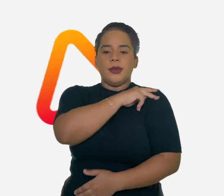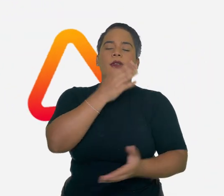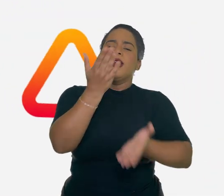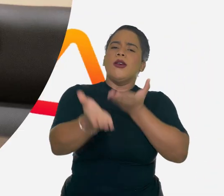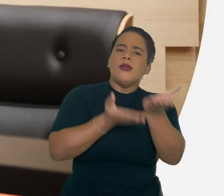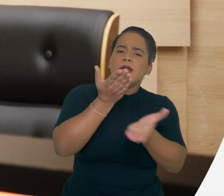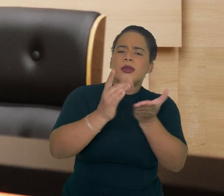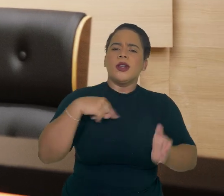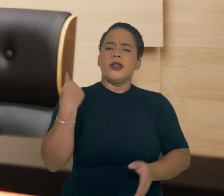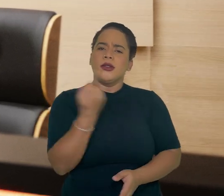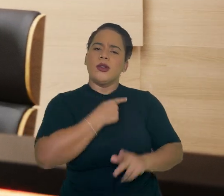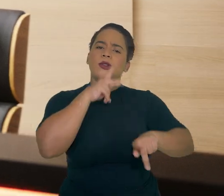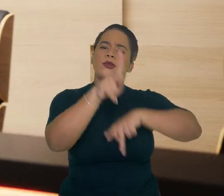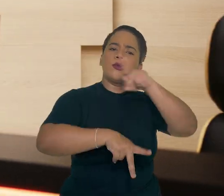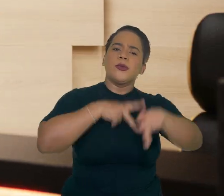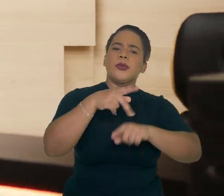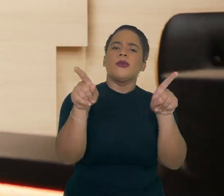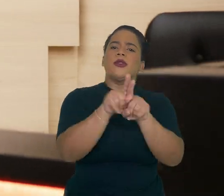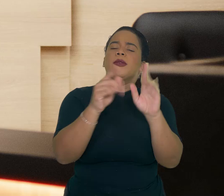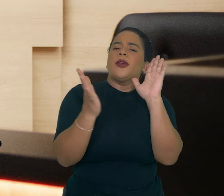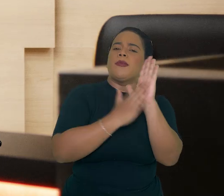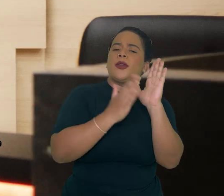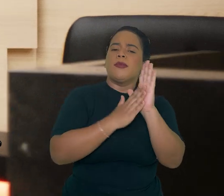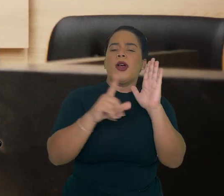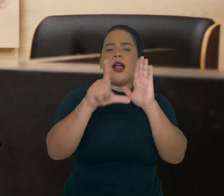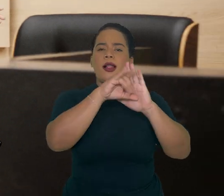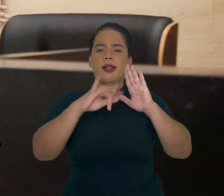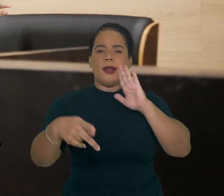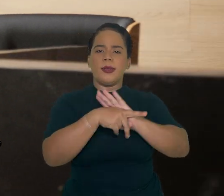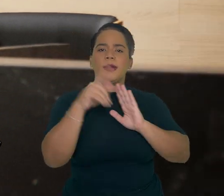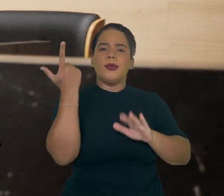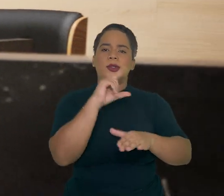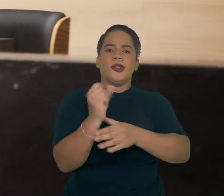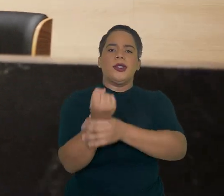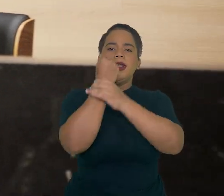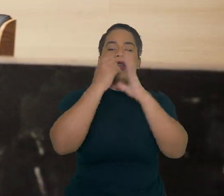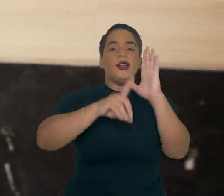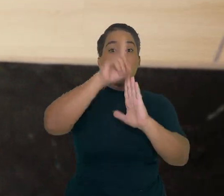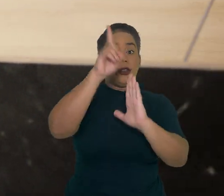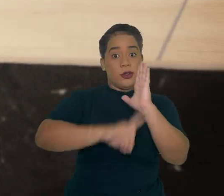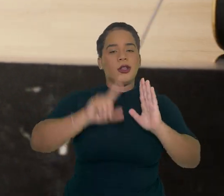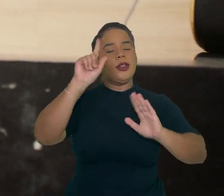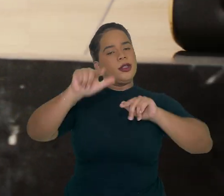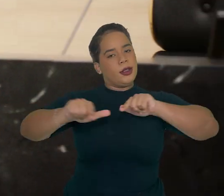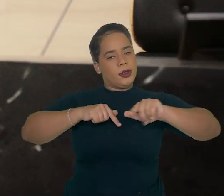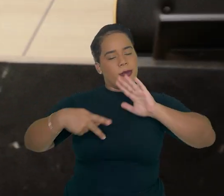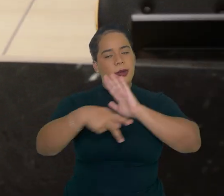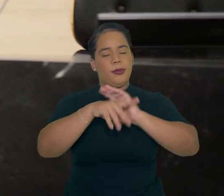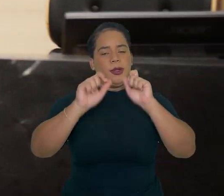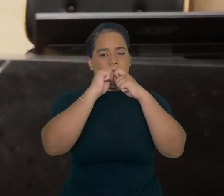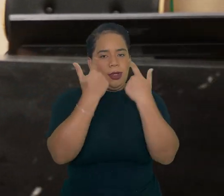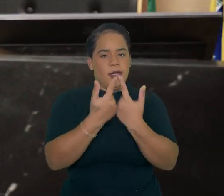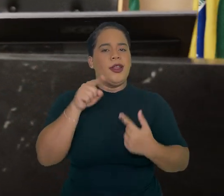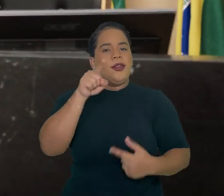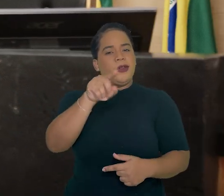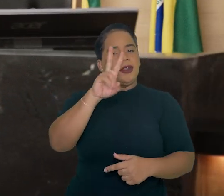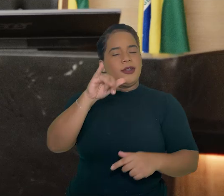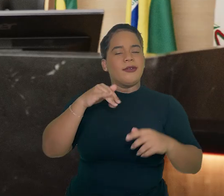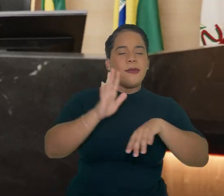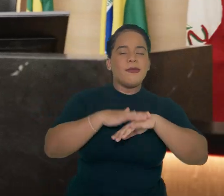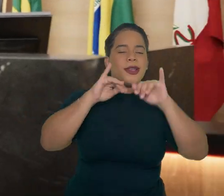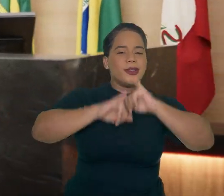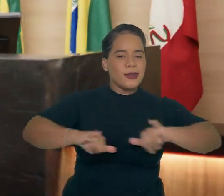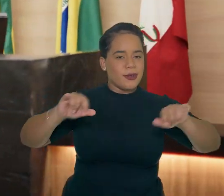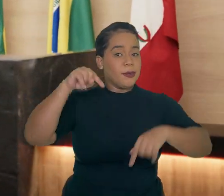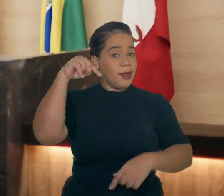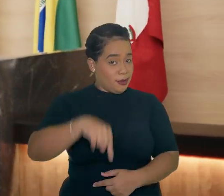Cuidar da nossa gente e propor leis que protejam e garantam nossos direitos, esse é um trabalho da ALEP. E você fica sabendo